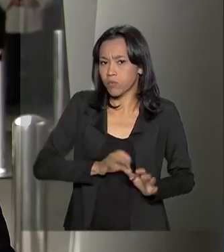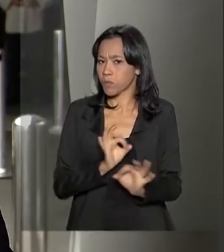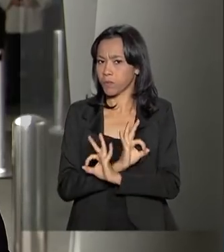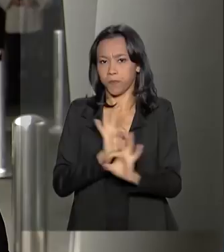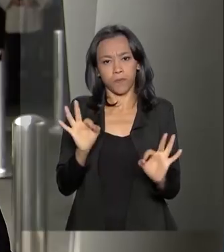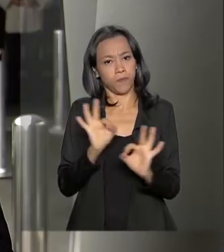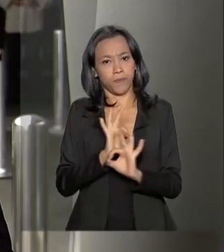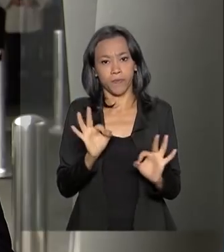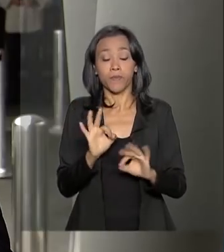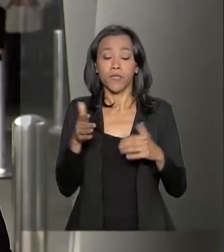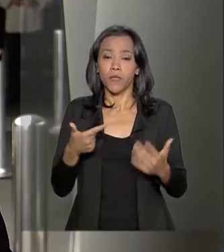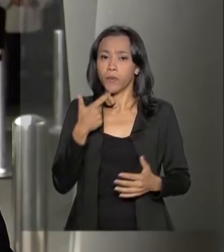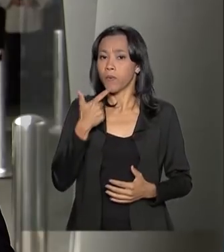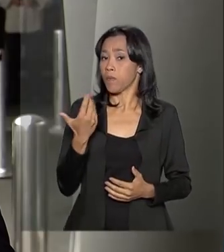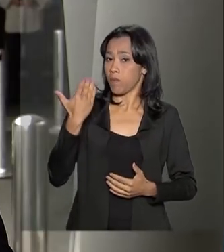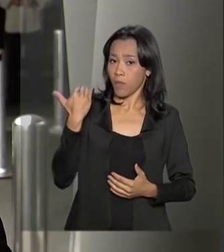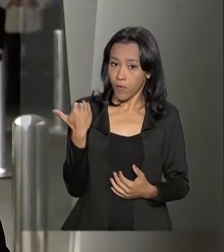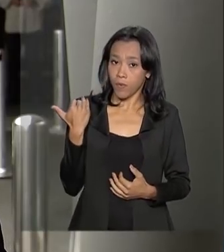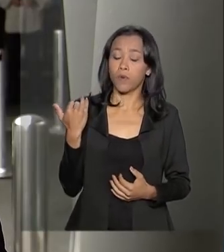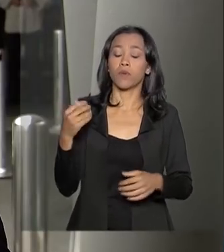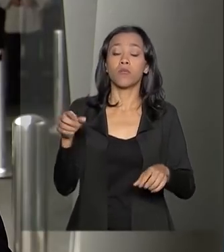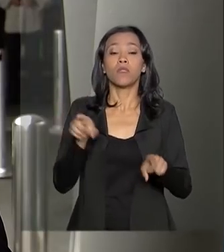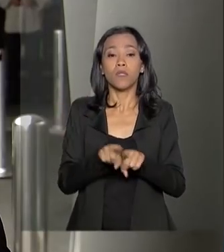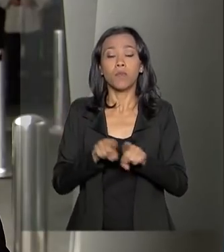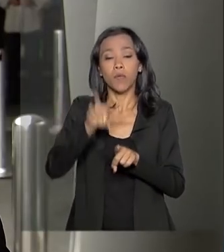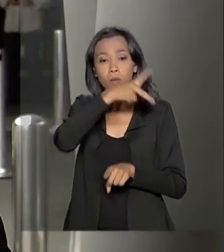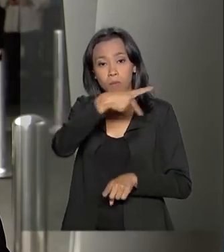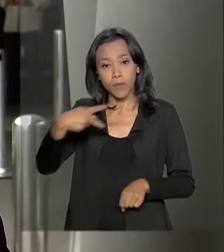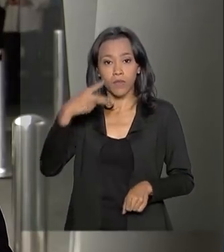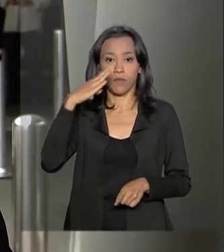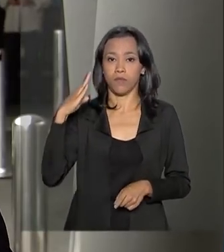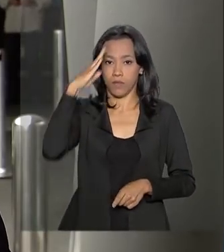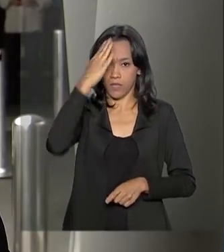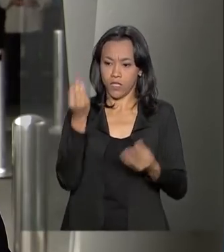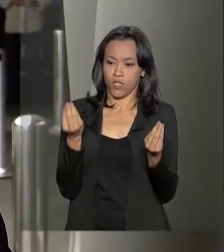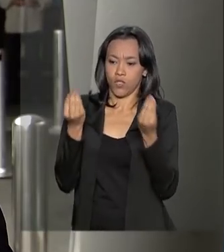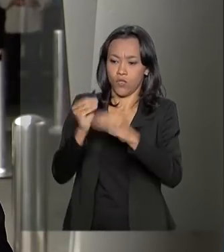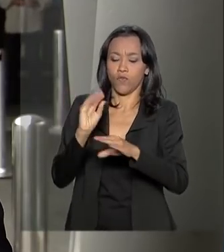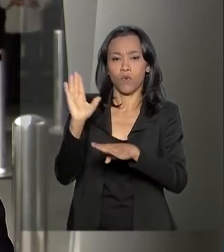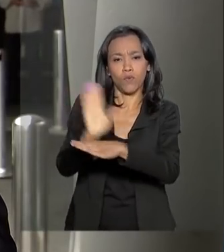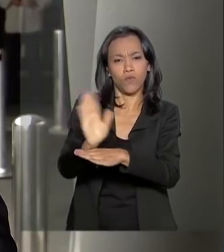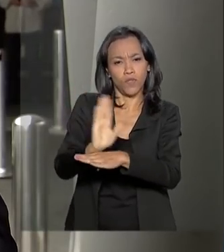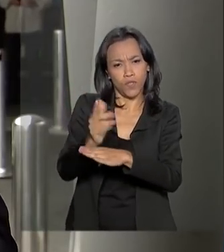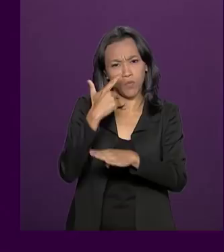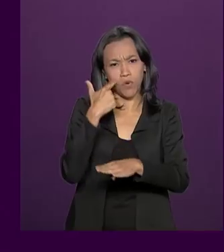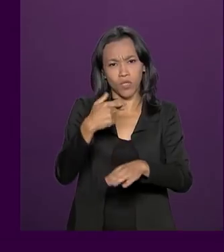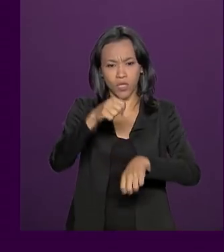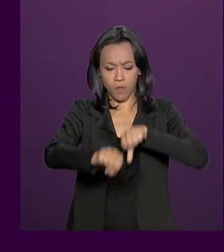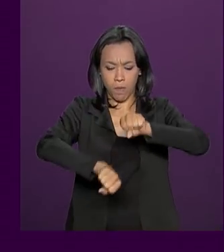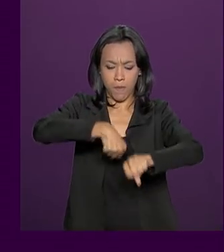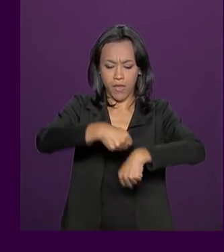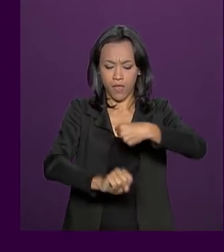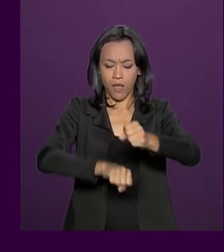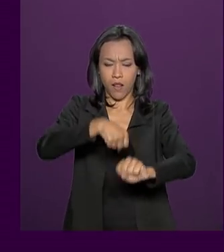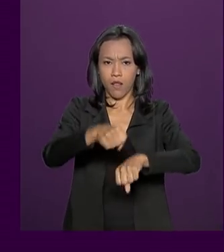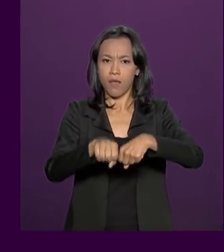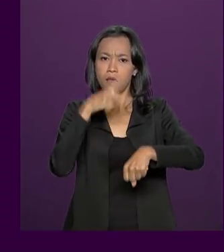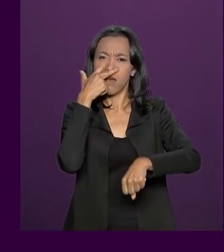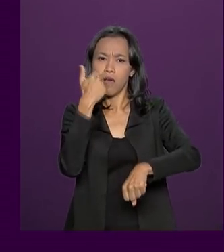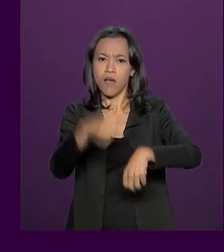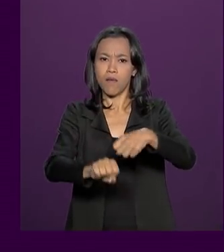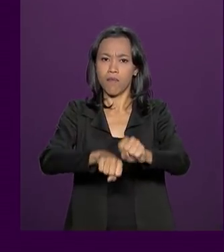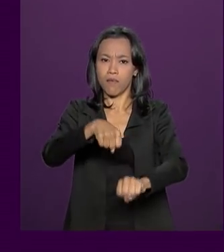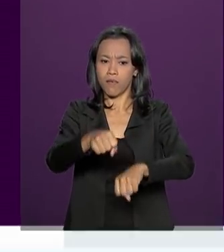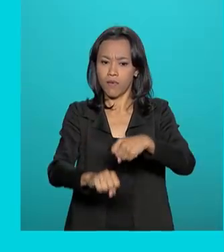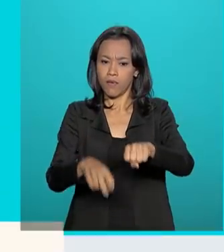cirurgia. Agora há pouco, o presidente divulgou um vídeo nas redes sociais em que aparece pedalando uma espécie de bicicleta